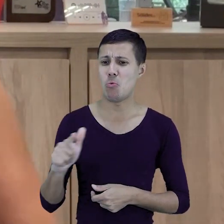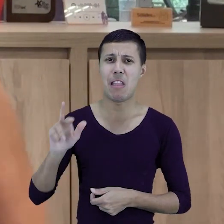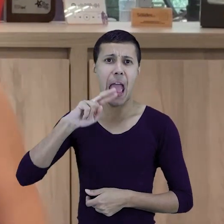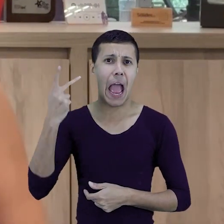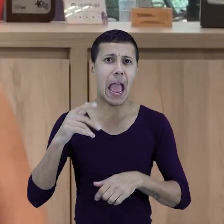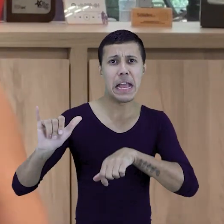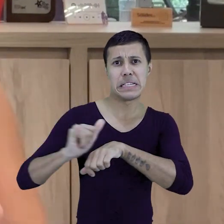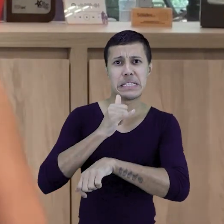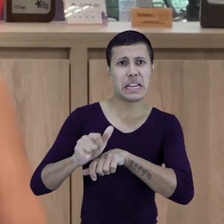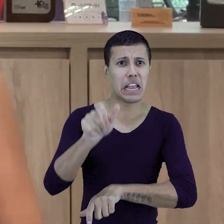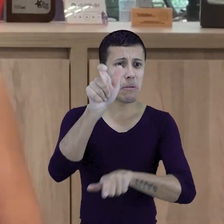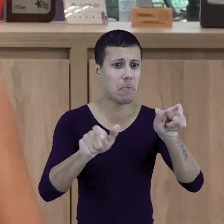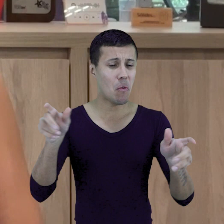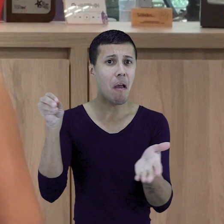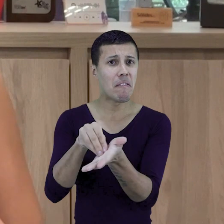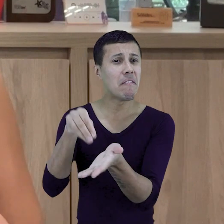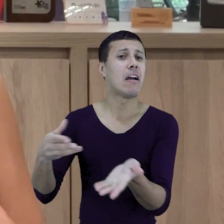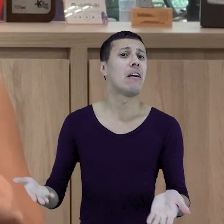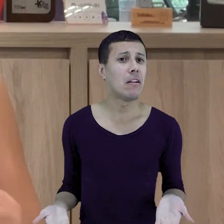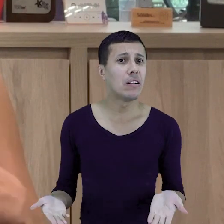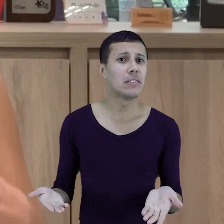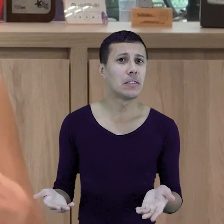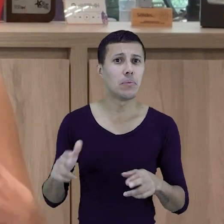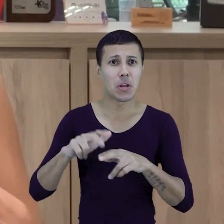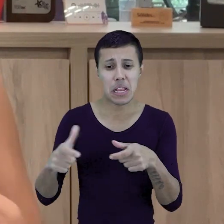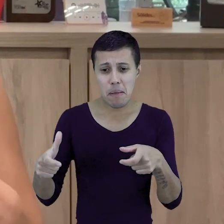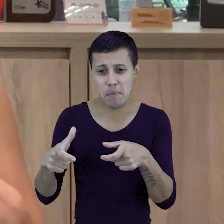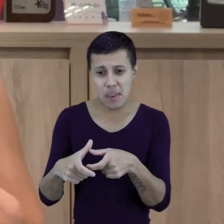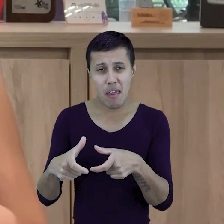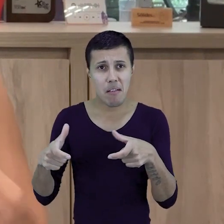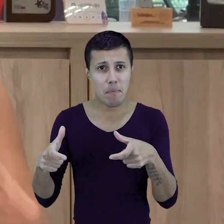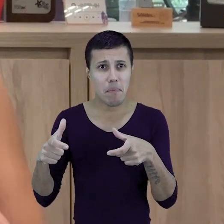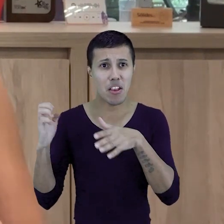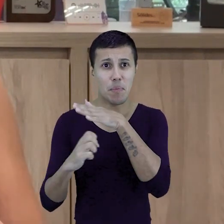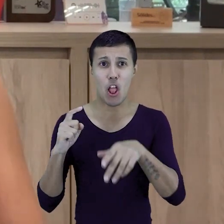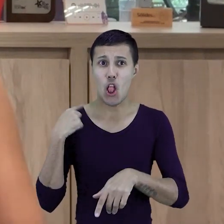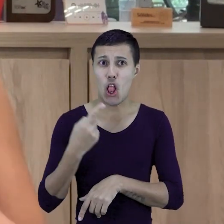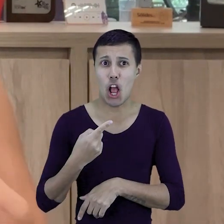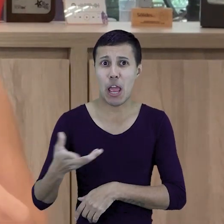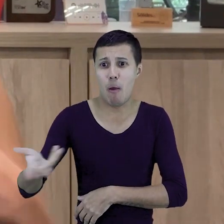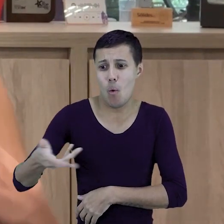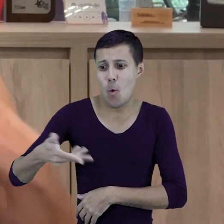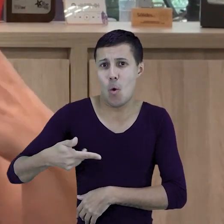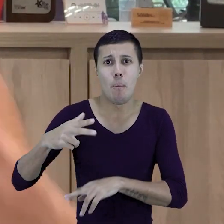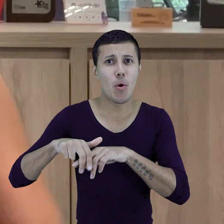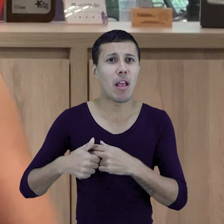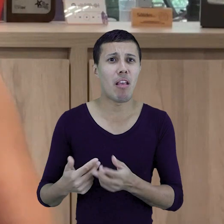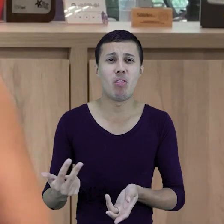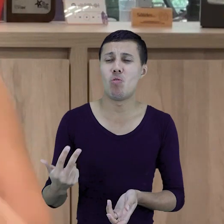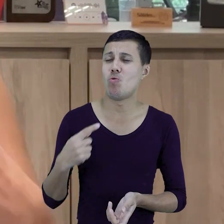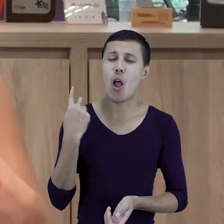não tem uma estratégia de gente. Sabe, a pequena e média empresa, a gente tem muita pressa, porque a gente não pode